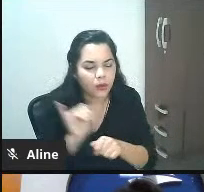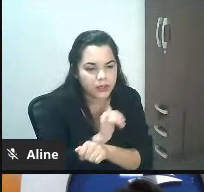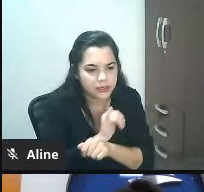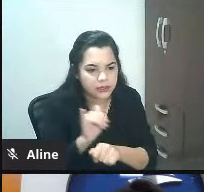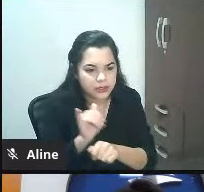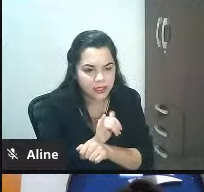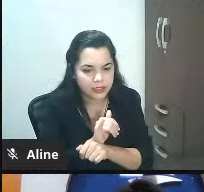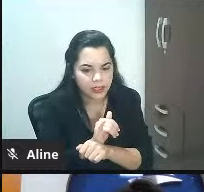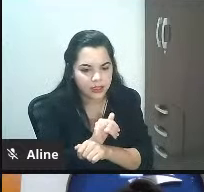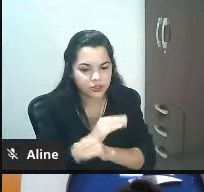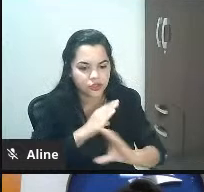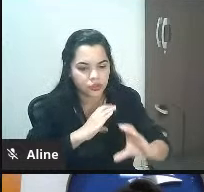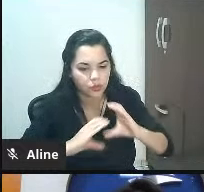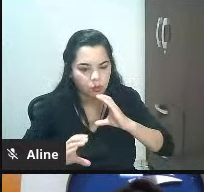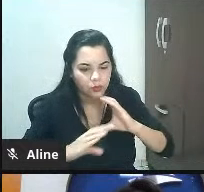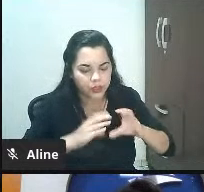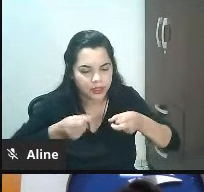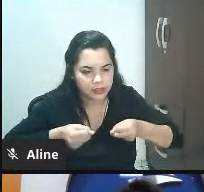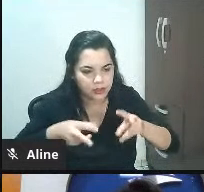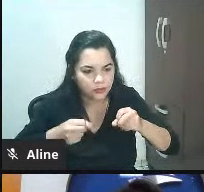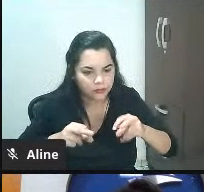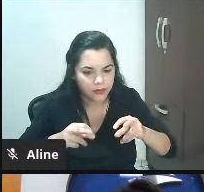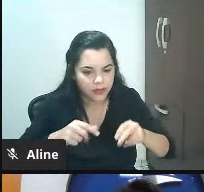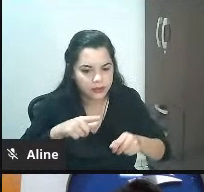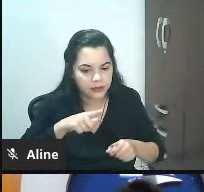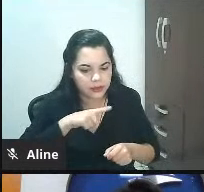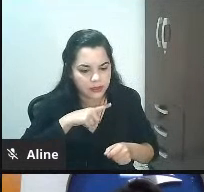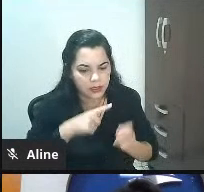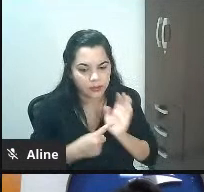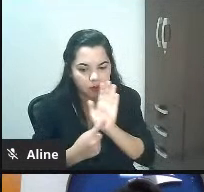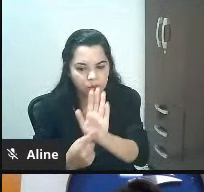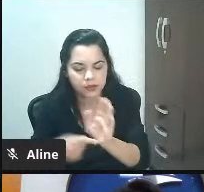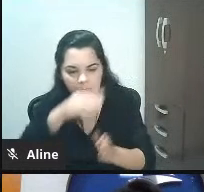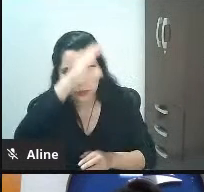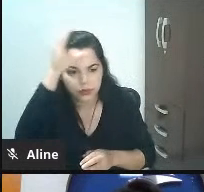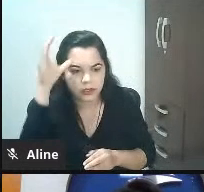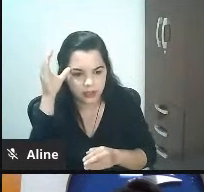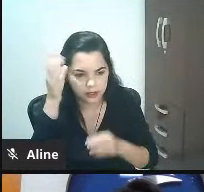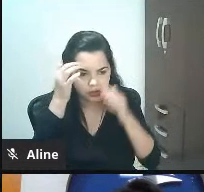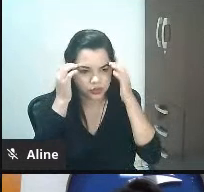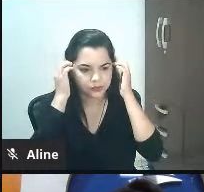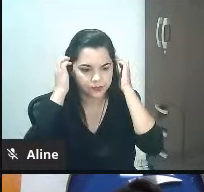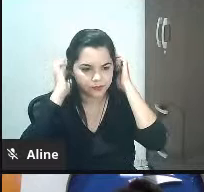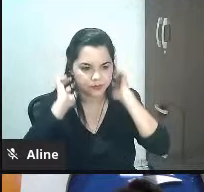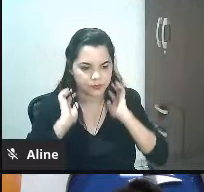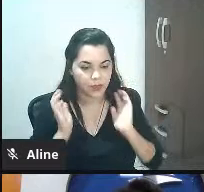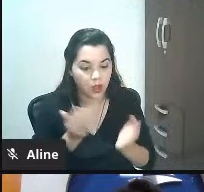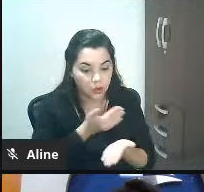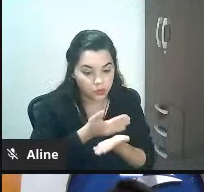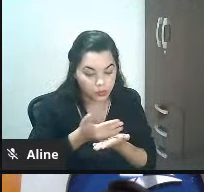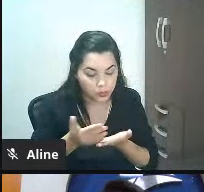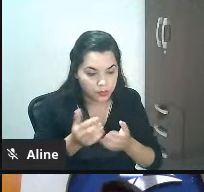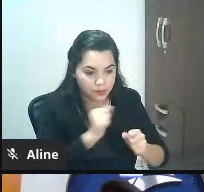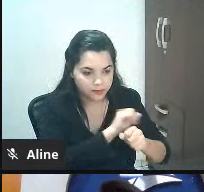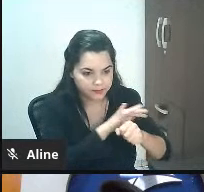de comunicação e de venda que eu ofereço pro meu cliente então vamos pensar o seguinte no início da pandemia